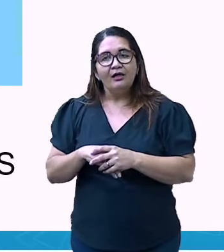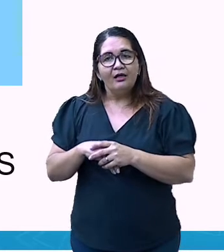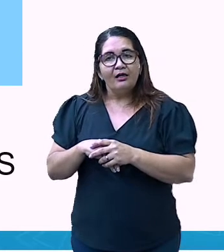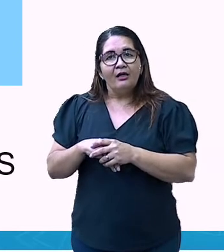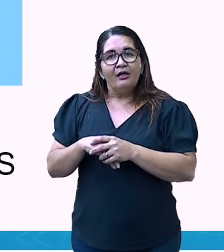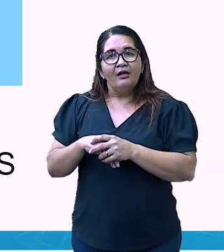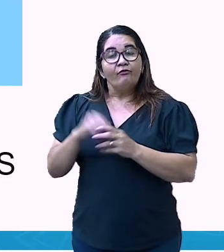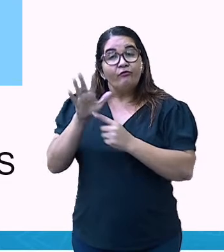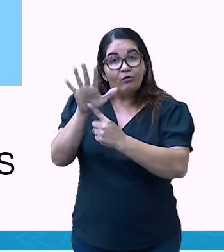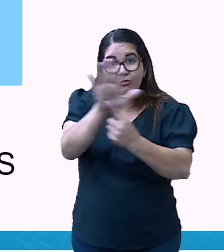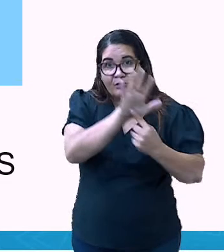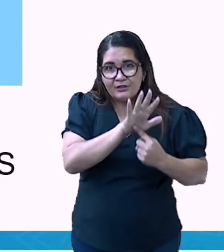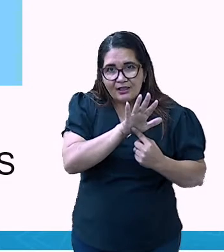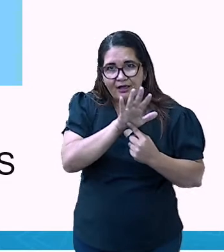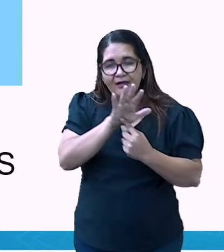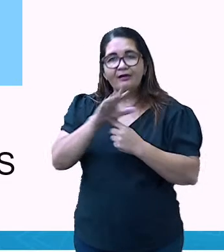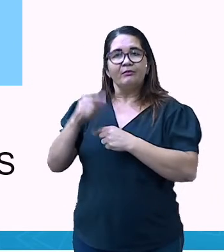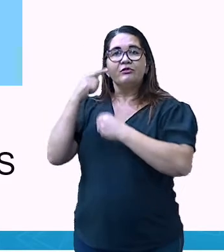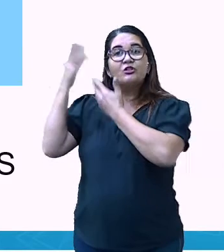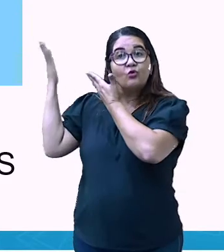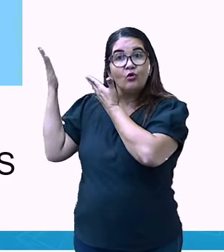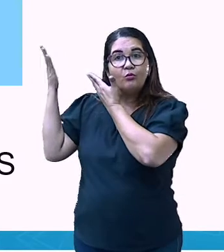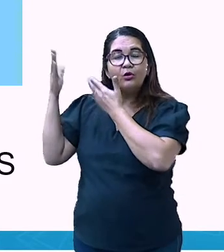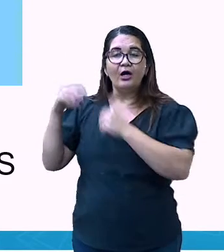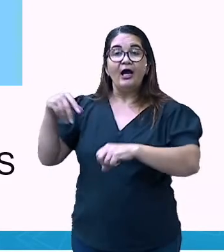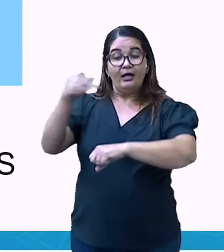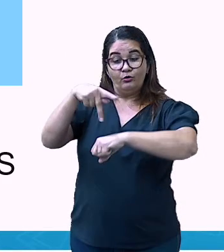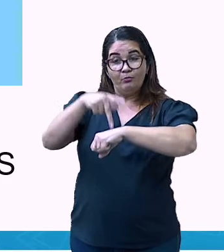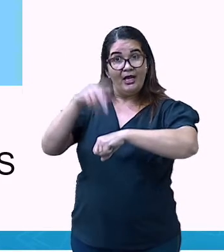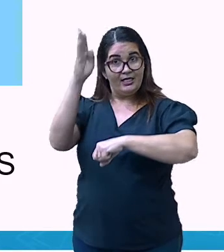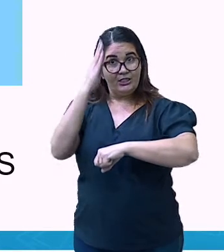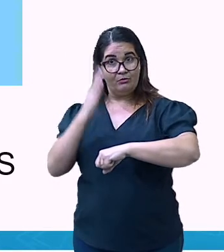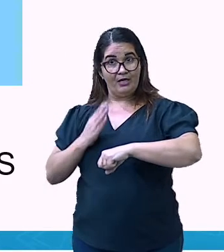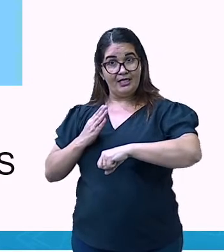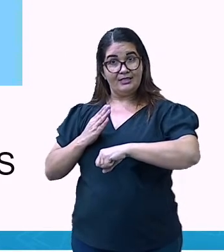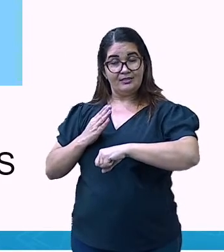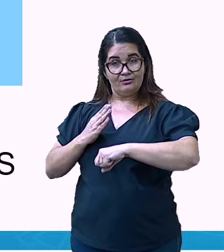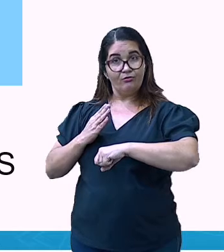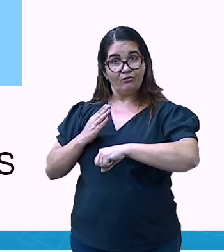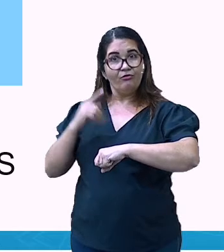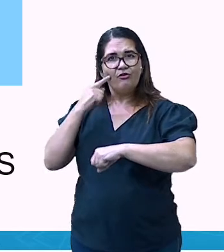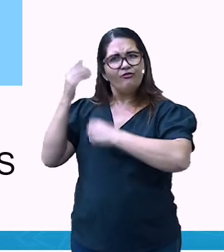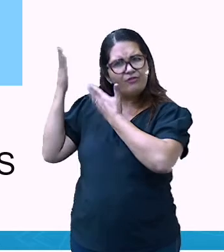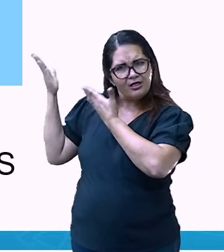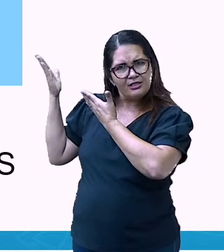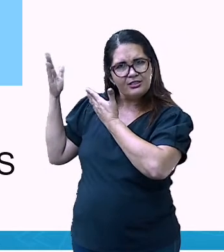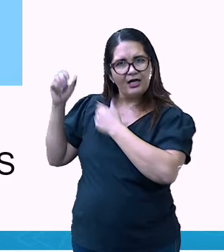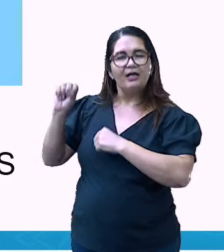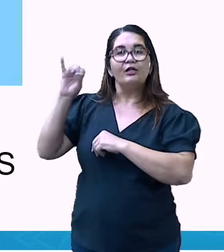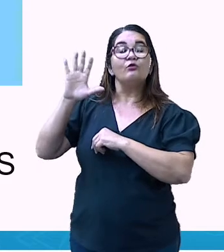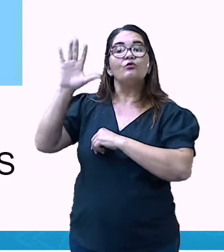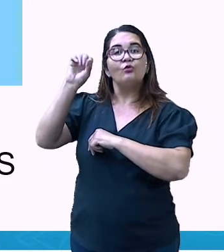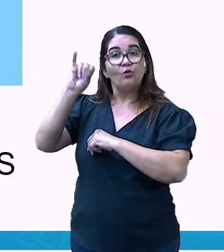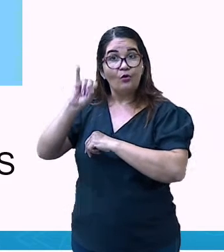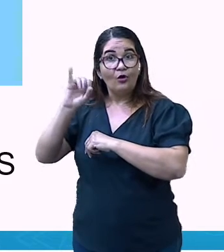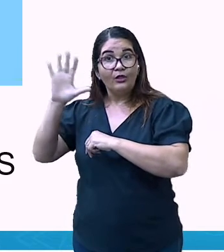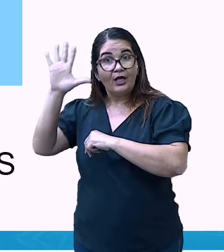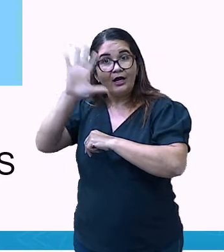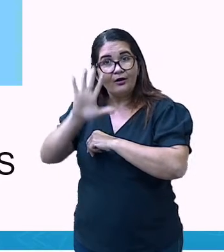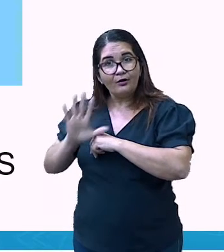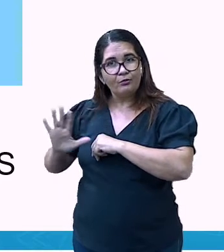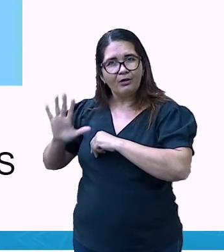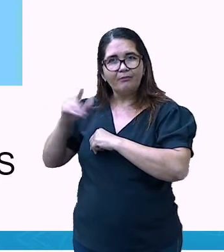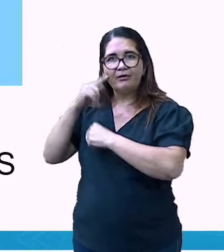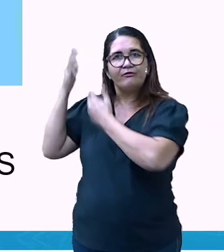ela aparece aí no mapa do Brasil. Então, olha só. Se você observar a rosa dos ventos, o norte e o sul.